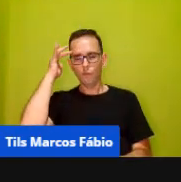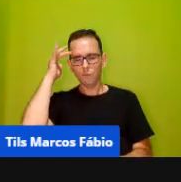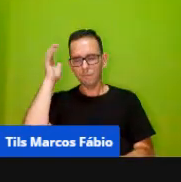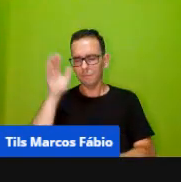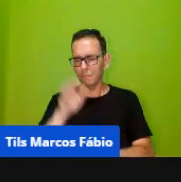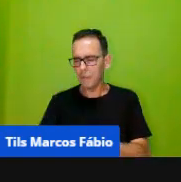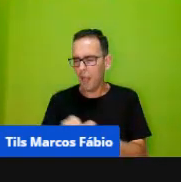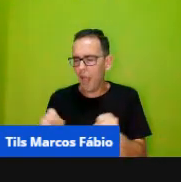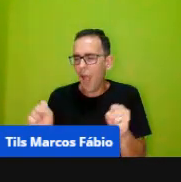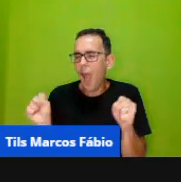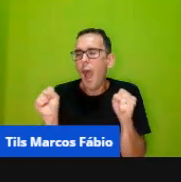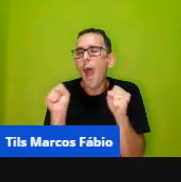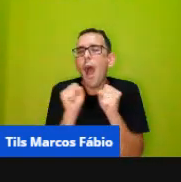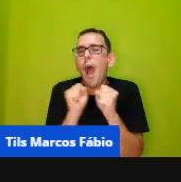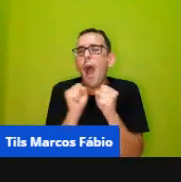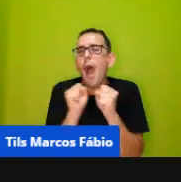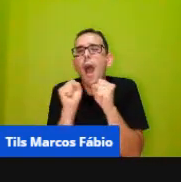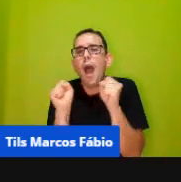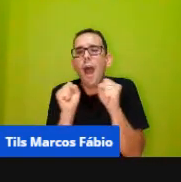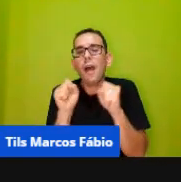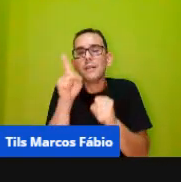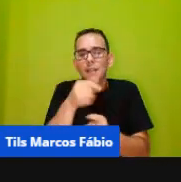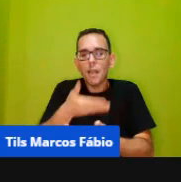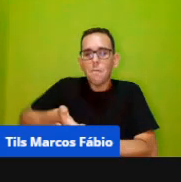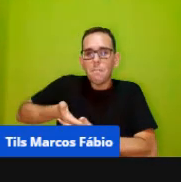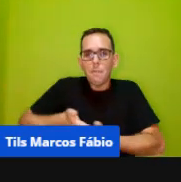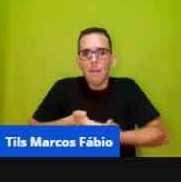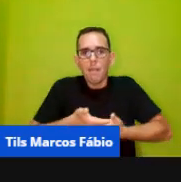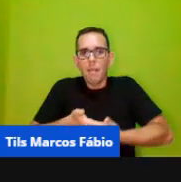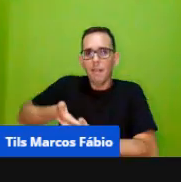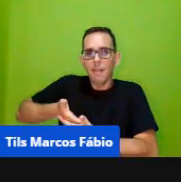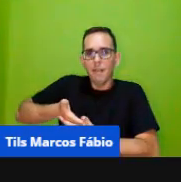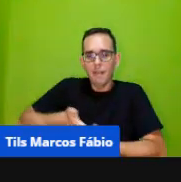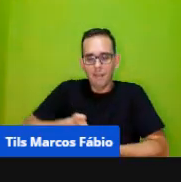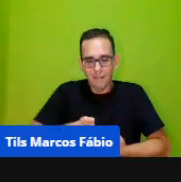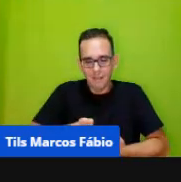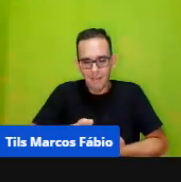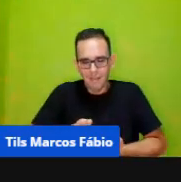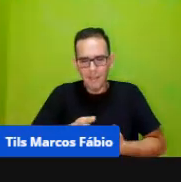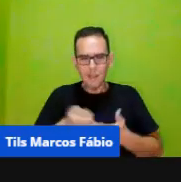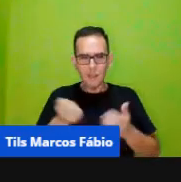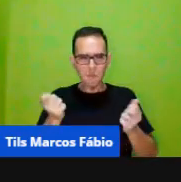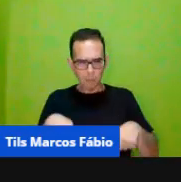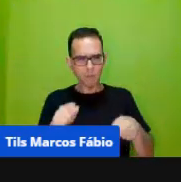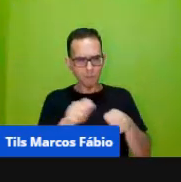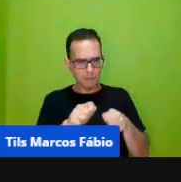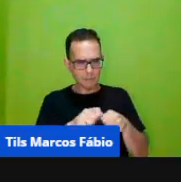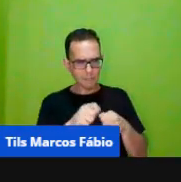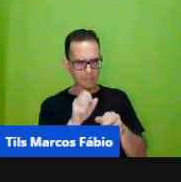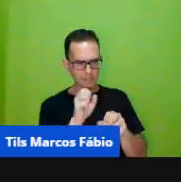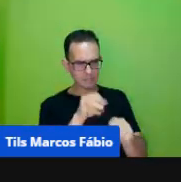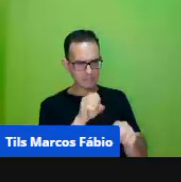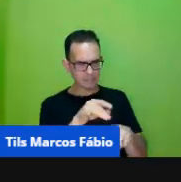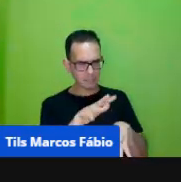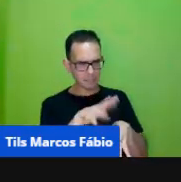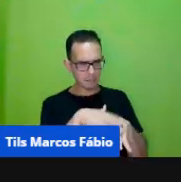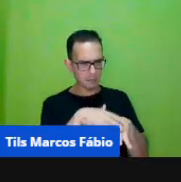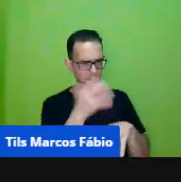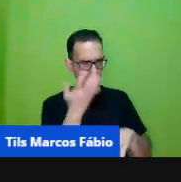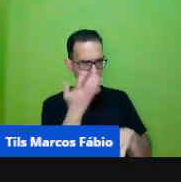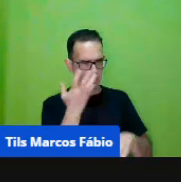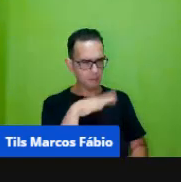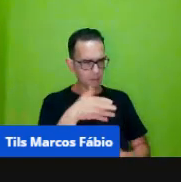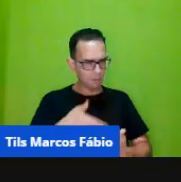o menorzinho, que são os bebês, né? Giovana, dá para trabalhar matemática com os bebês? É claro que dá para trabalhar, né?